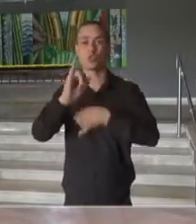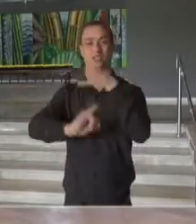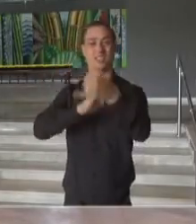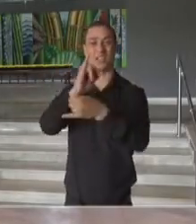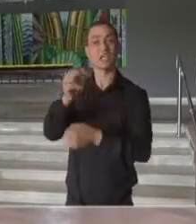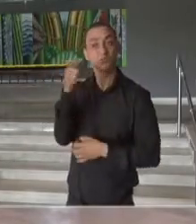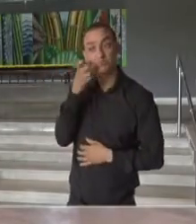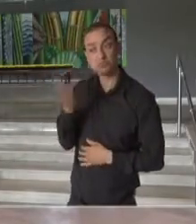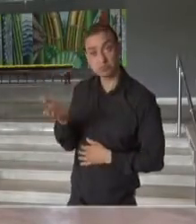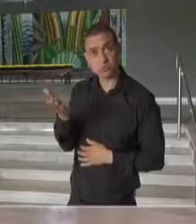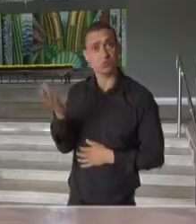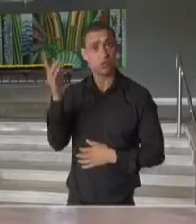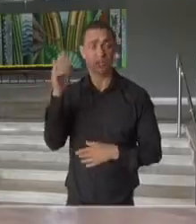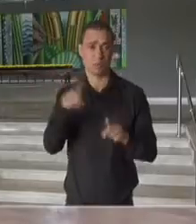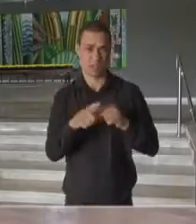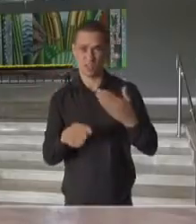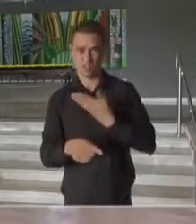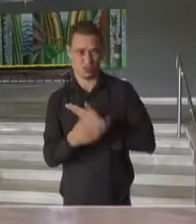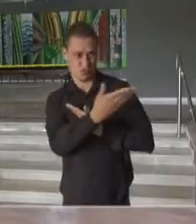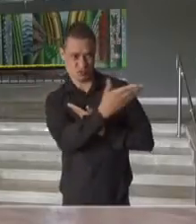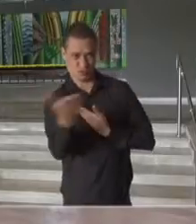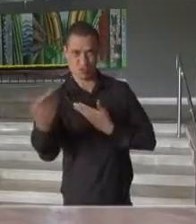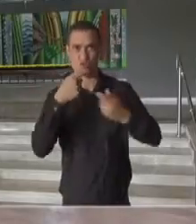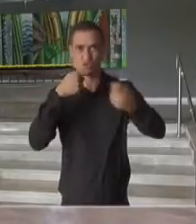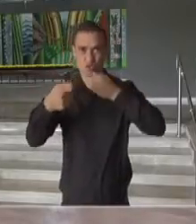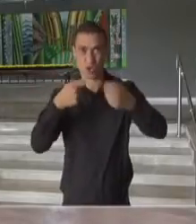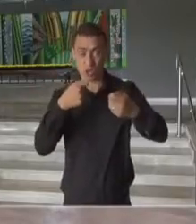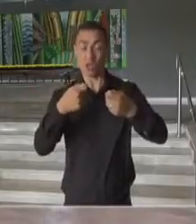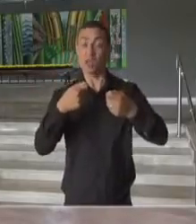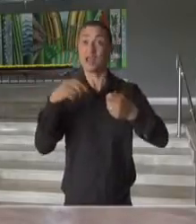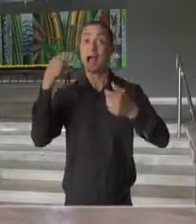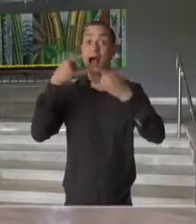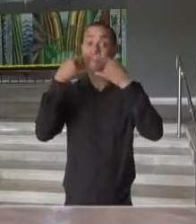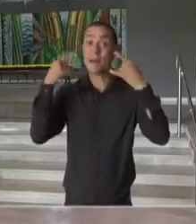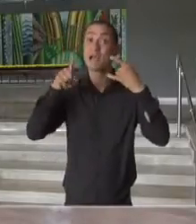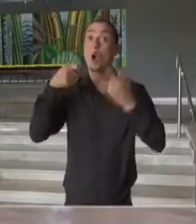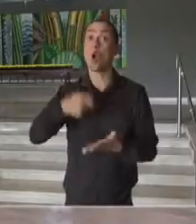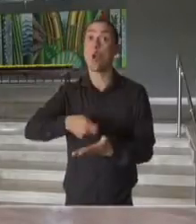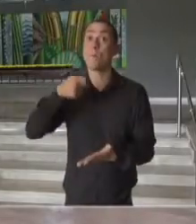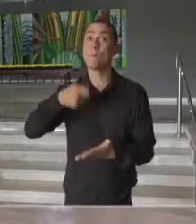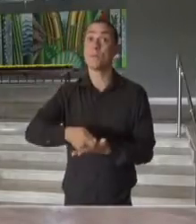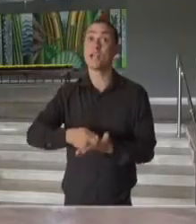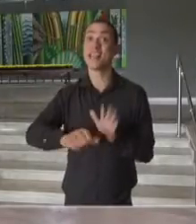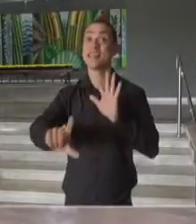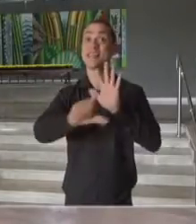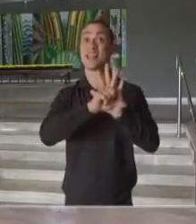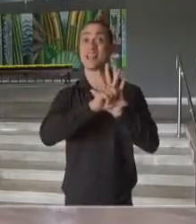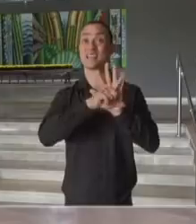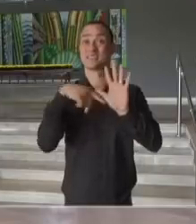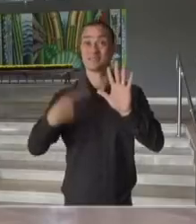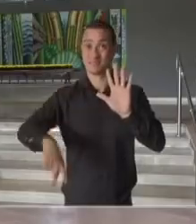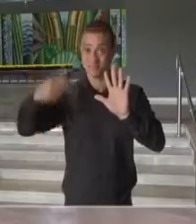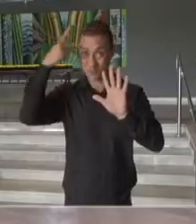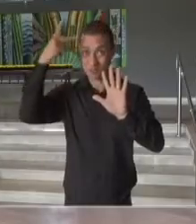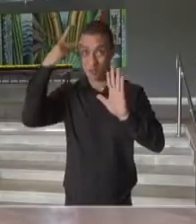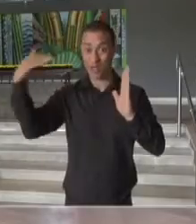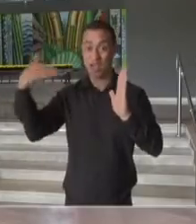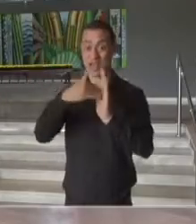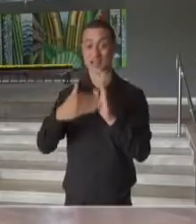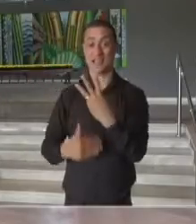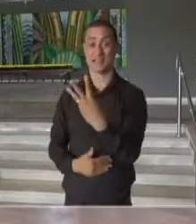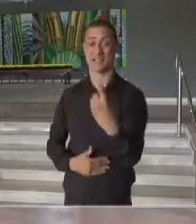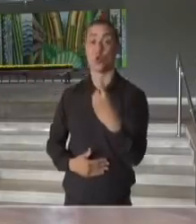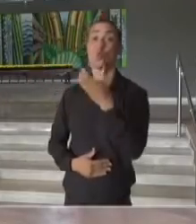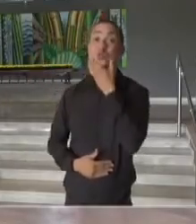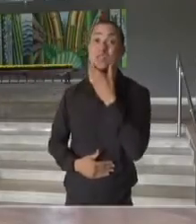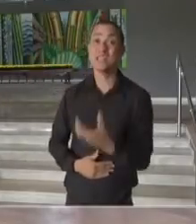nos acompanham e aos colegas jornalistas que aqui estão, a máscara ainda é obrigatória por lei em São Paulo até o dia 31 de